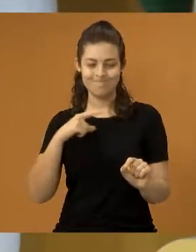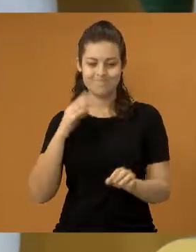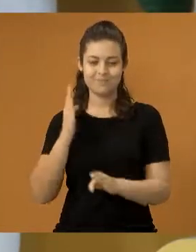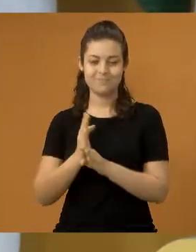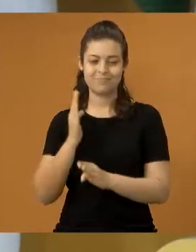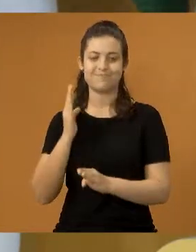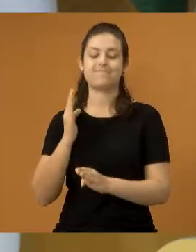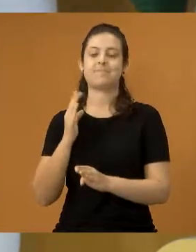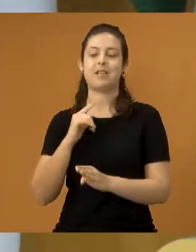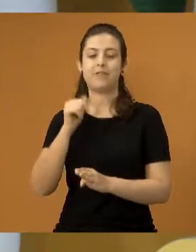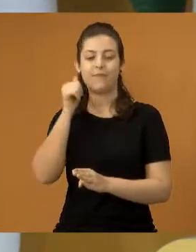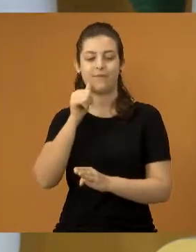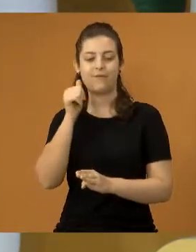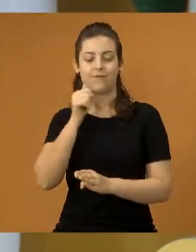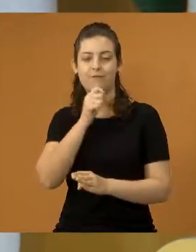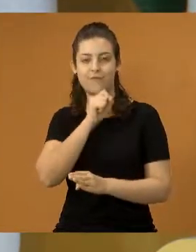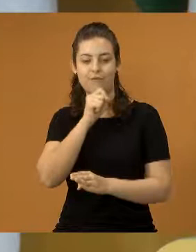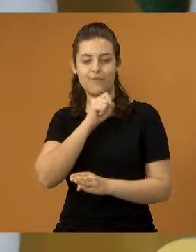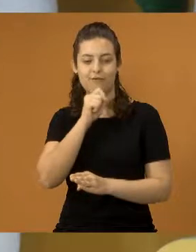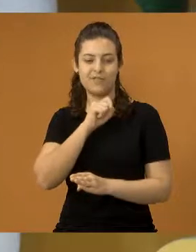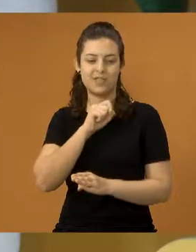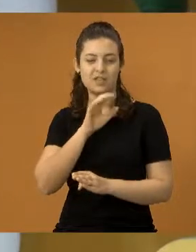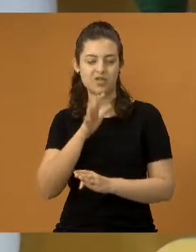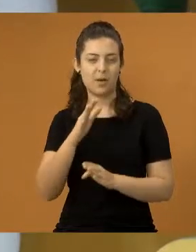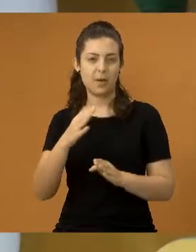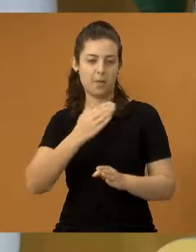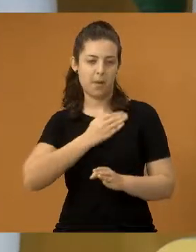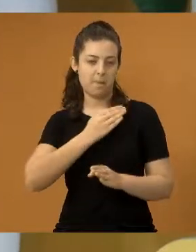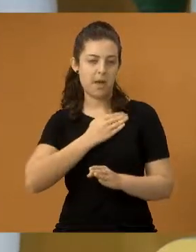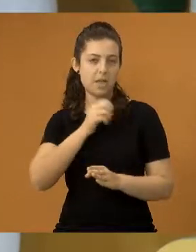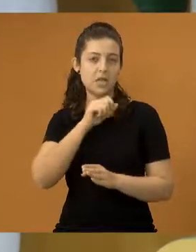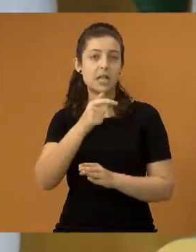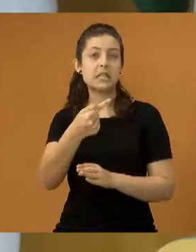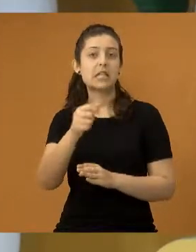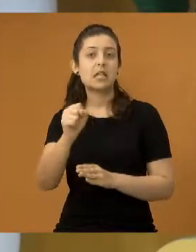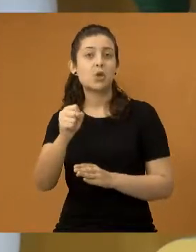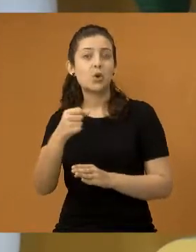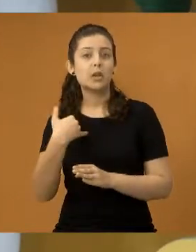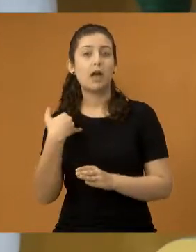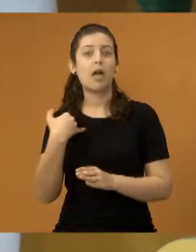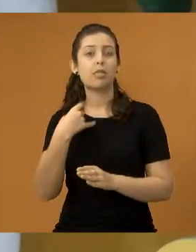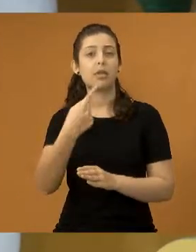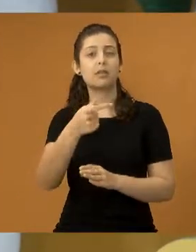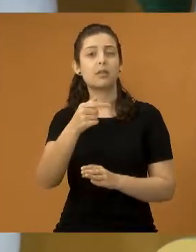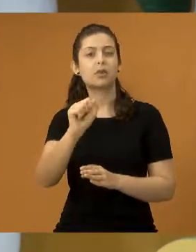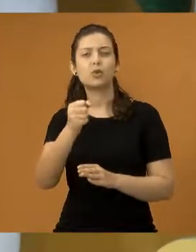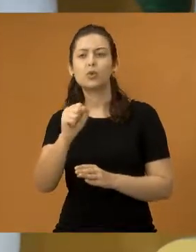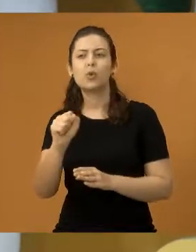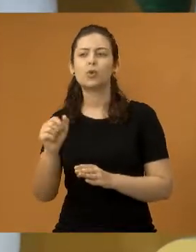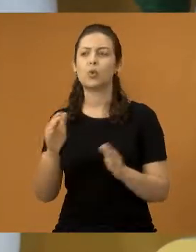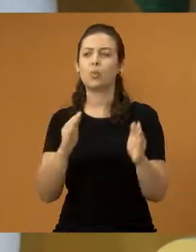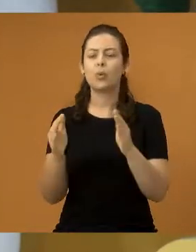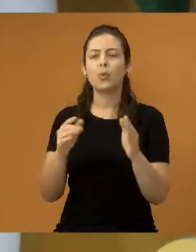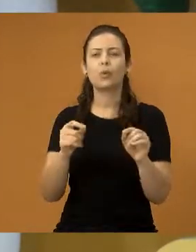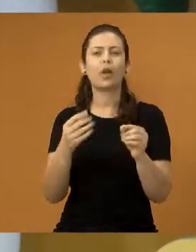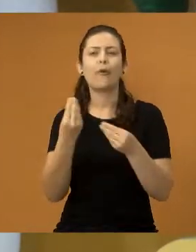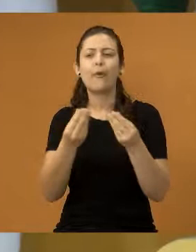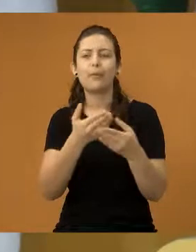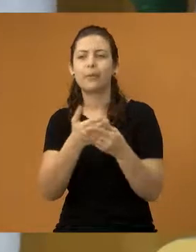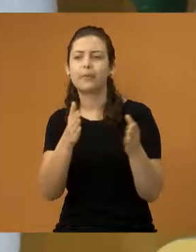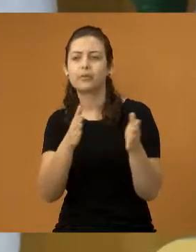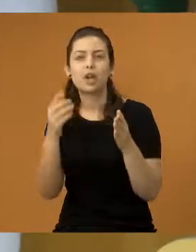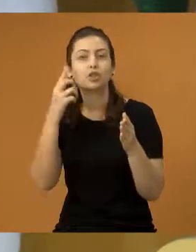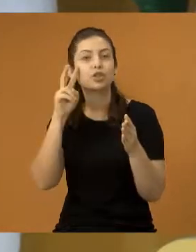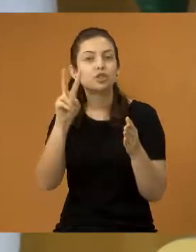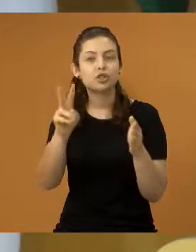A gente fez uma senhora, vi só pela chapa, era uma senhora de 78 anos, e daí fui perguntando qual seria o trâmite. Nos dois